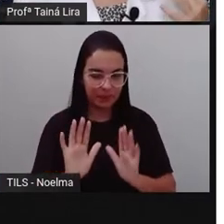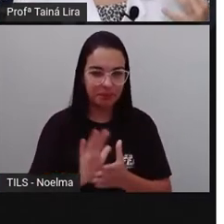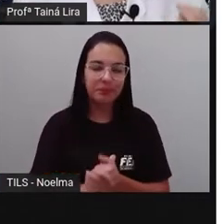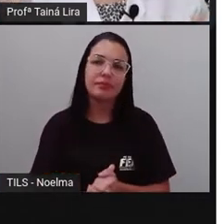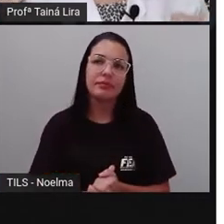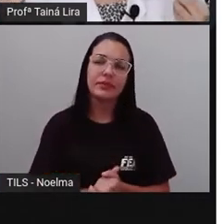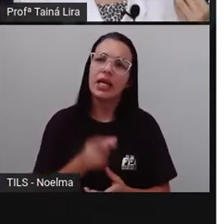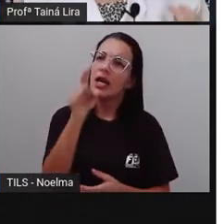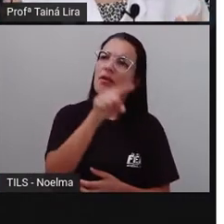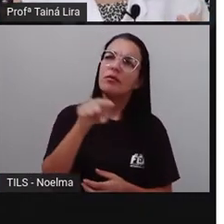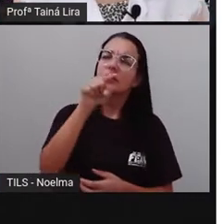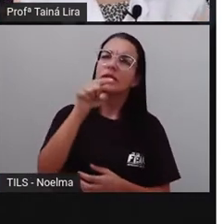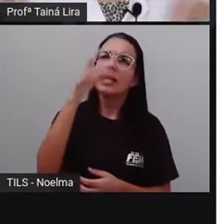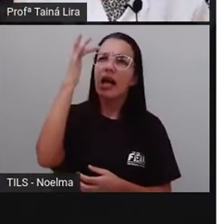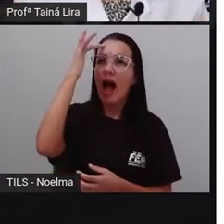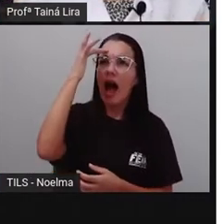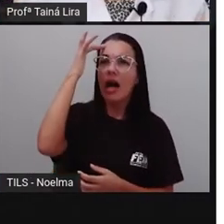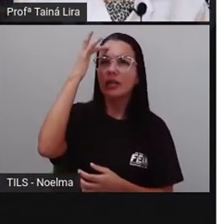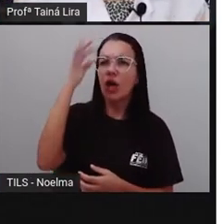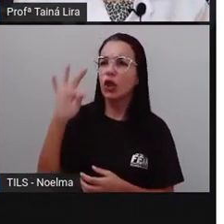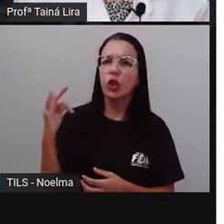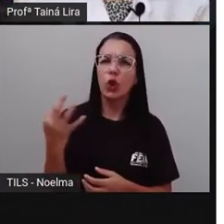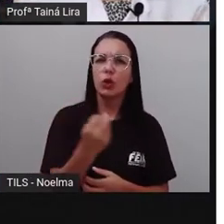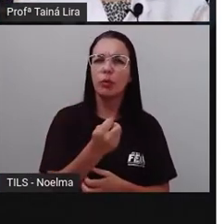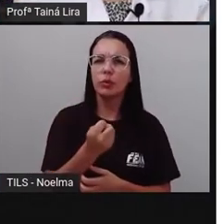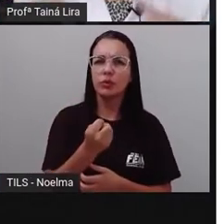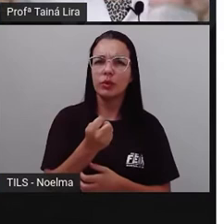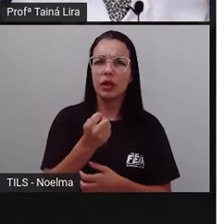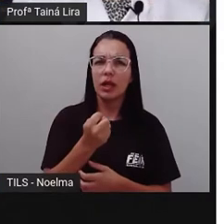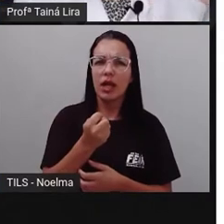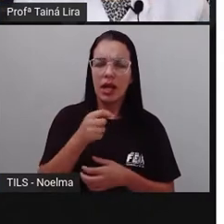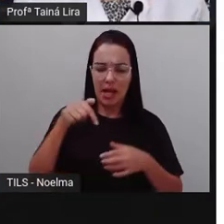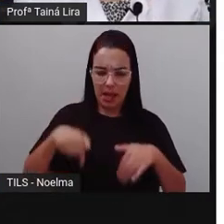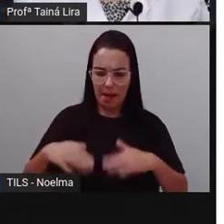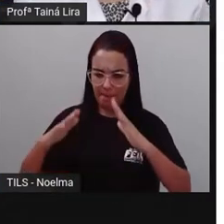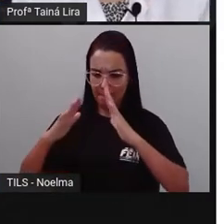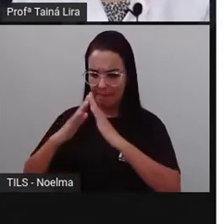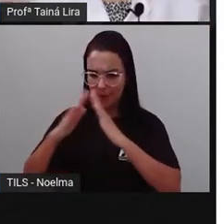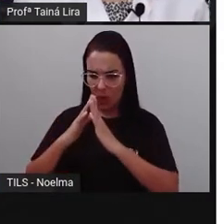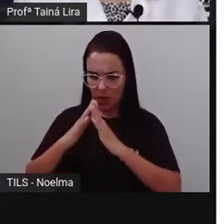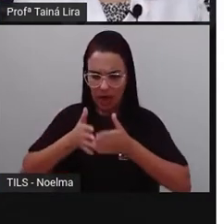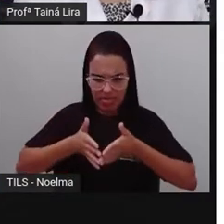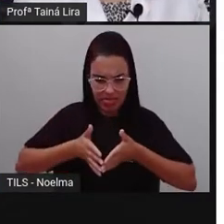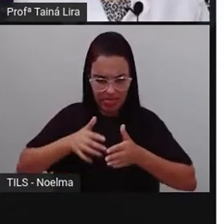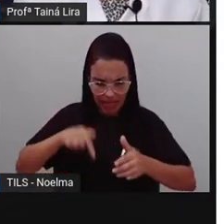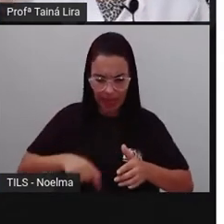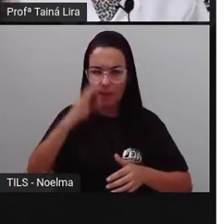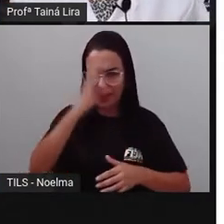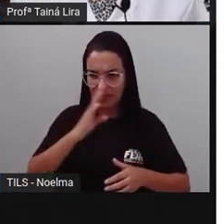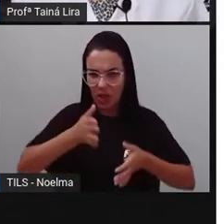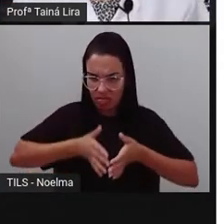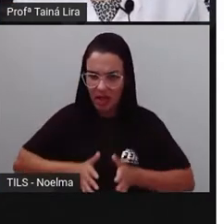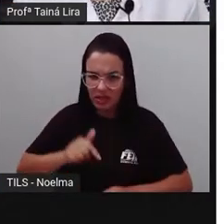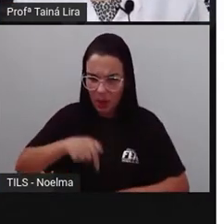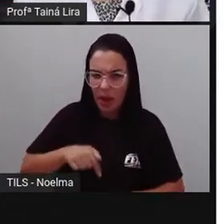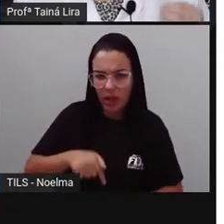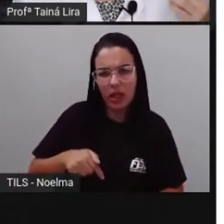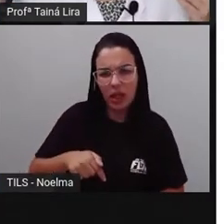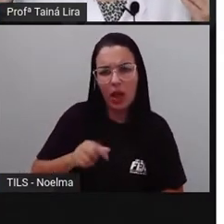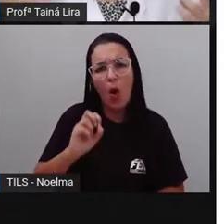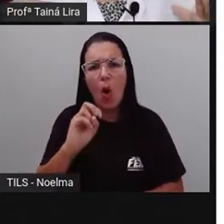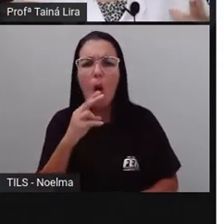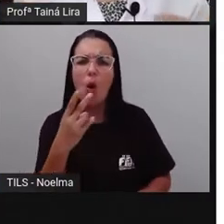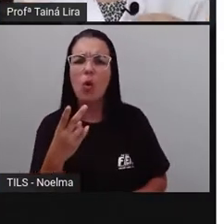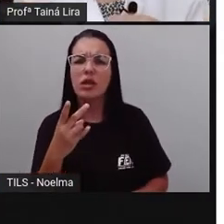acham que todo mundo que mora no Brasil nasceu aqui? Será que todo mundo que mora aqui nasceu aqui? Ou será que nós temos